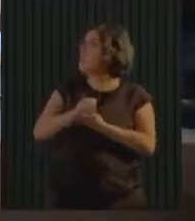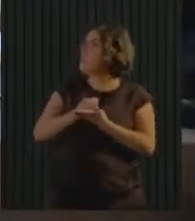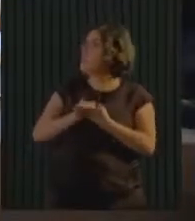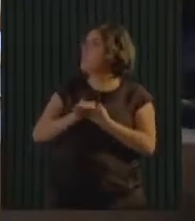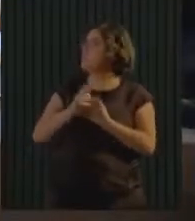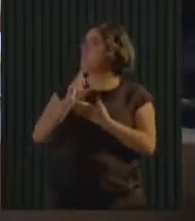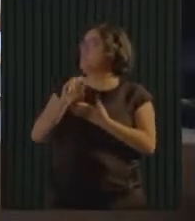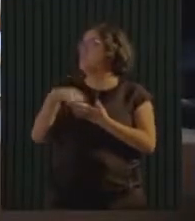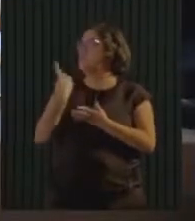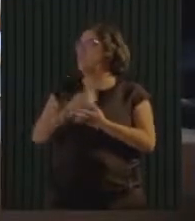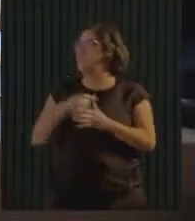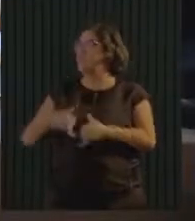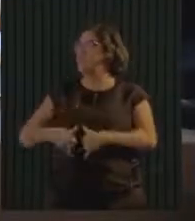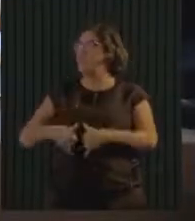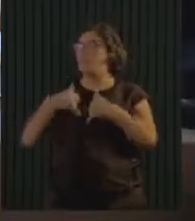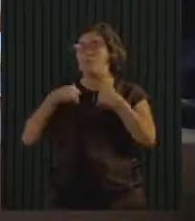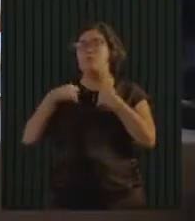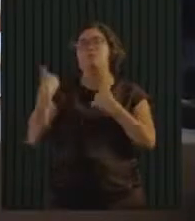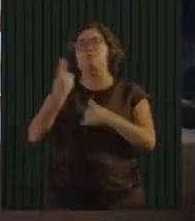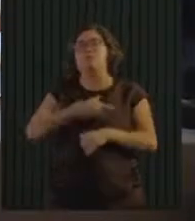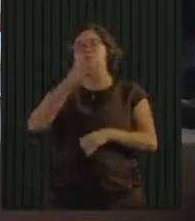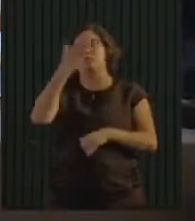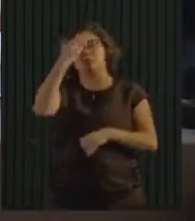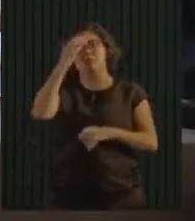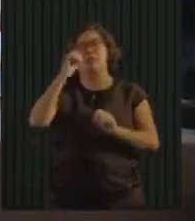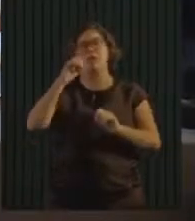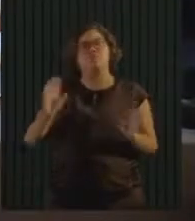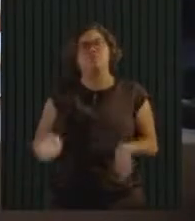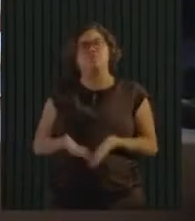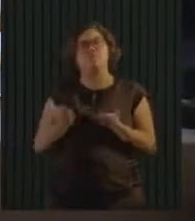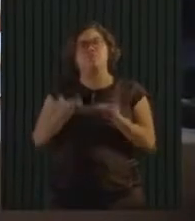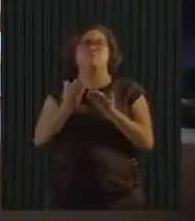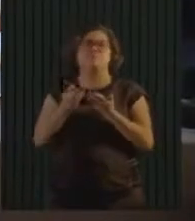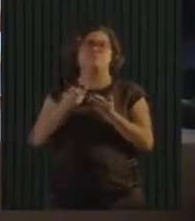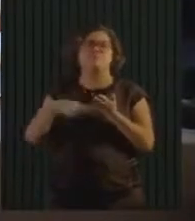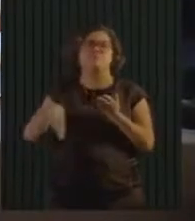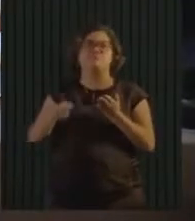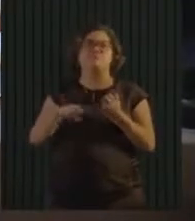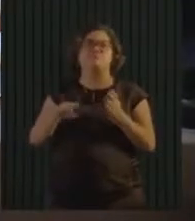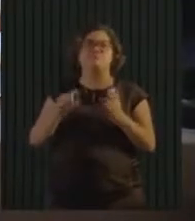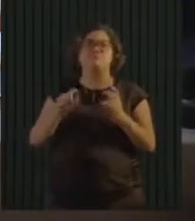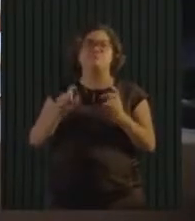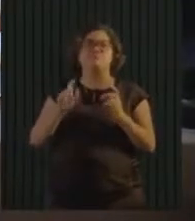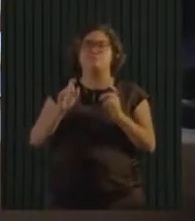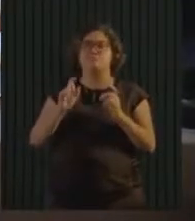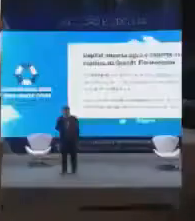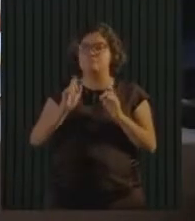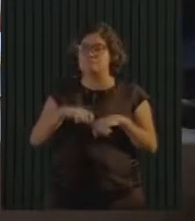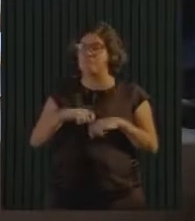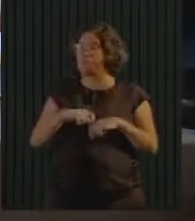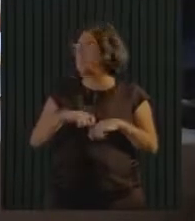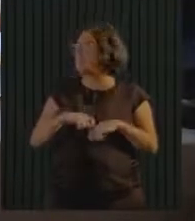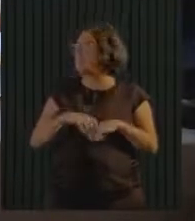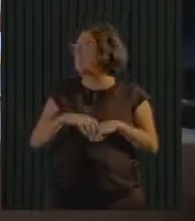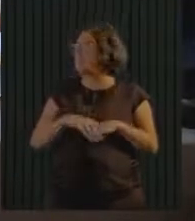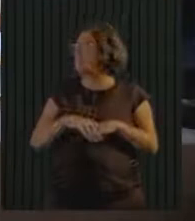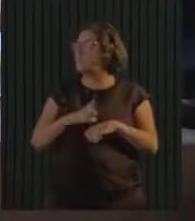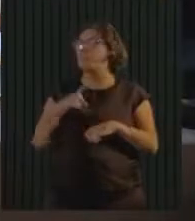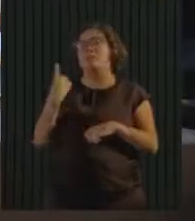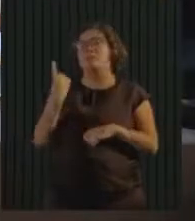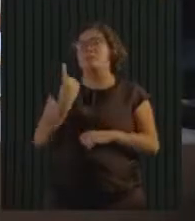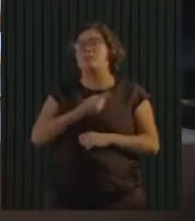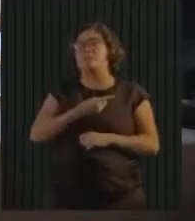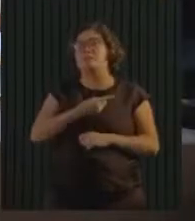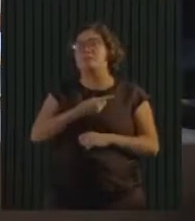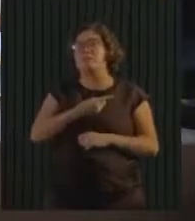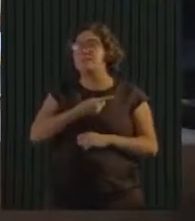que muitos nos orgulham, mas nós sabemos que essas iniciativas, toda iniciativa precisa de uma acabativa e as